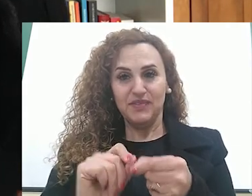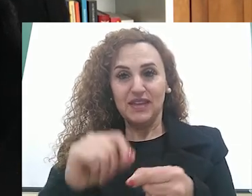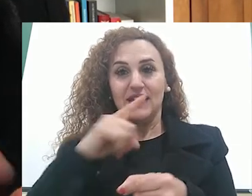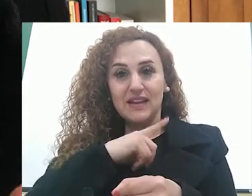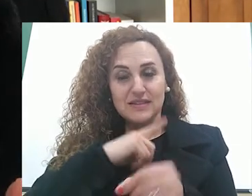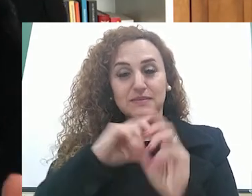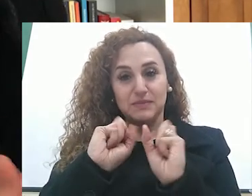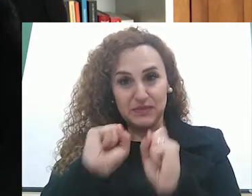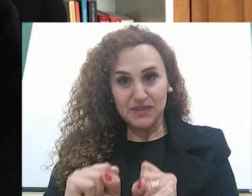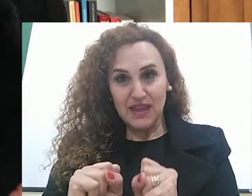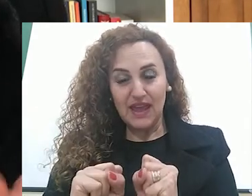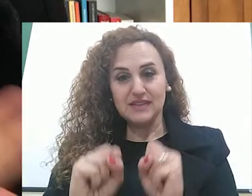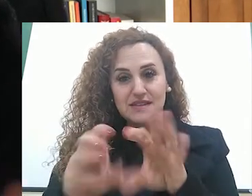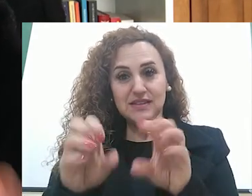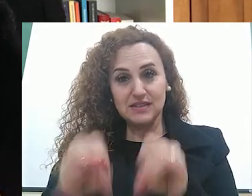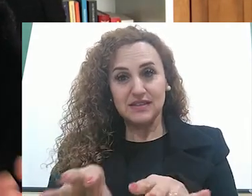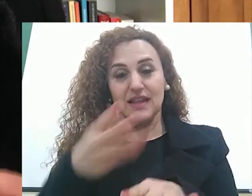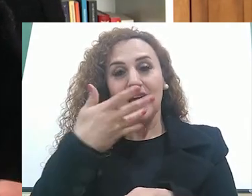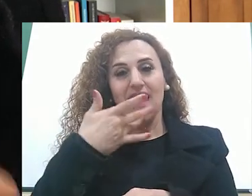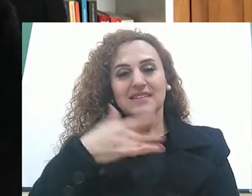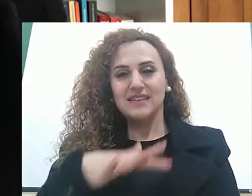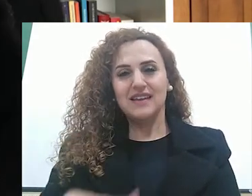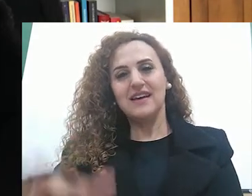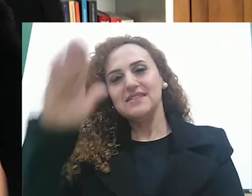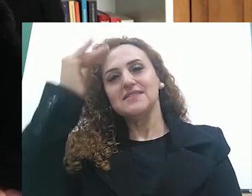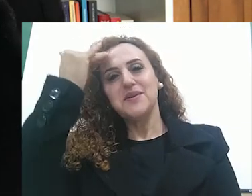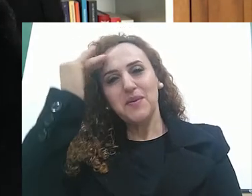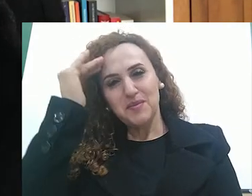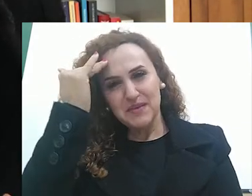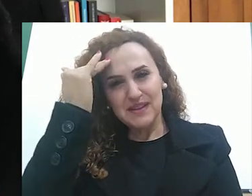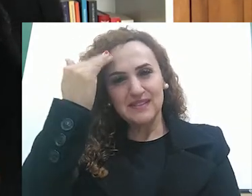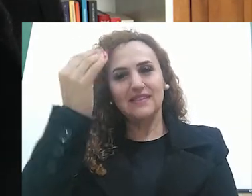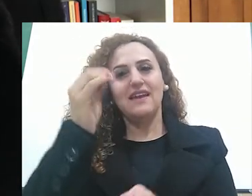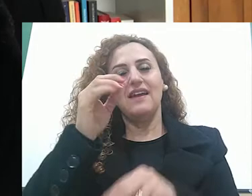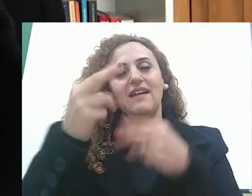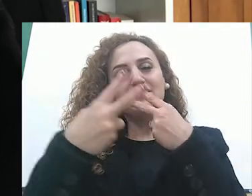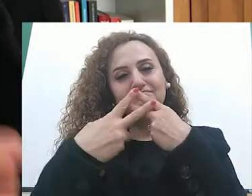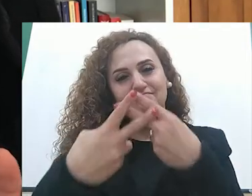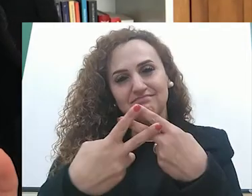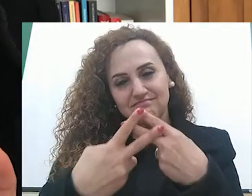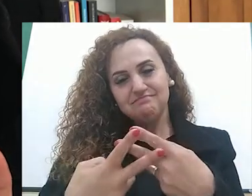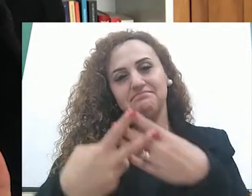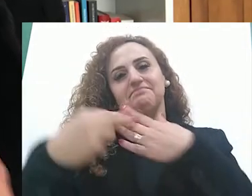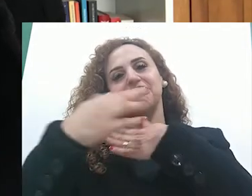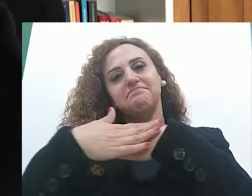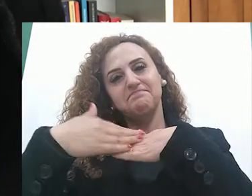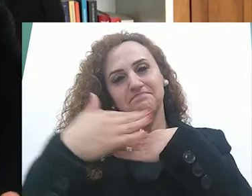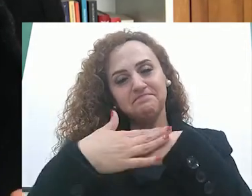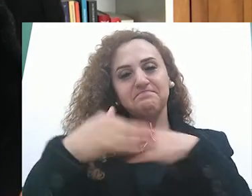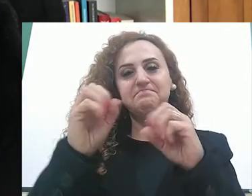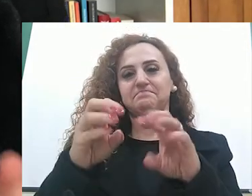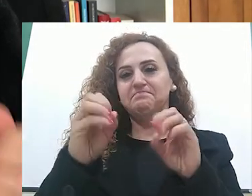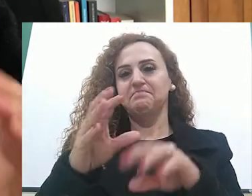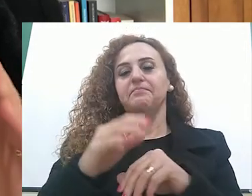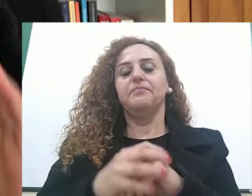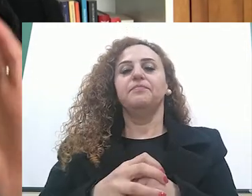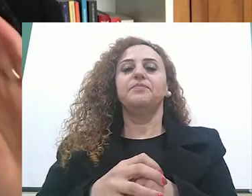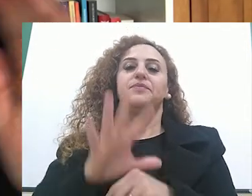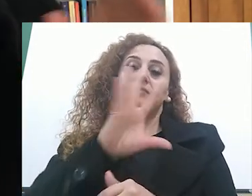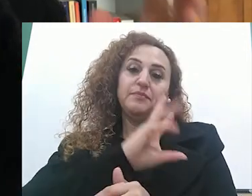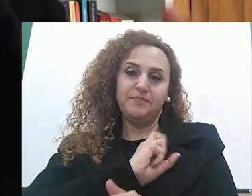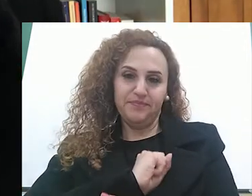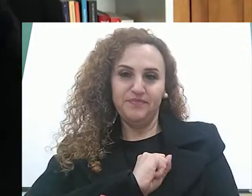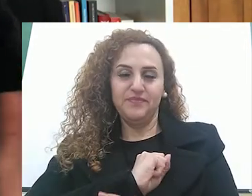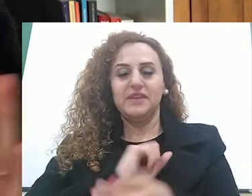pudessem ensinar as crianças, compreender as crianças com mais paciência, com mais amor. Então se